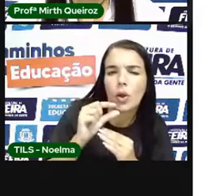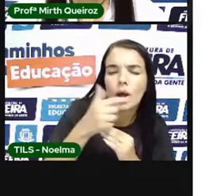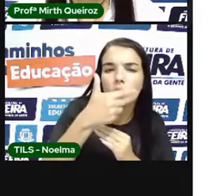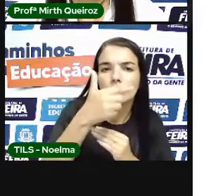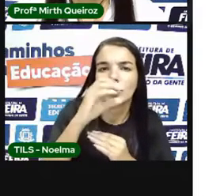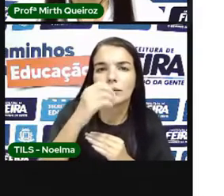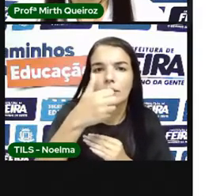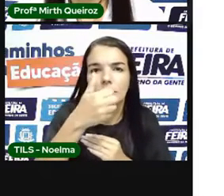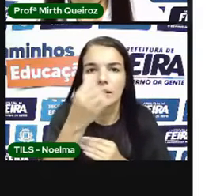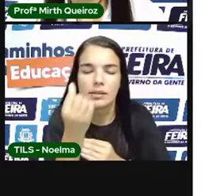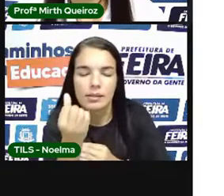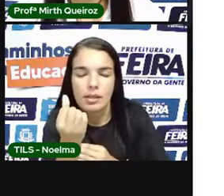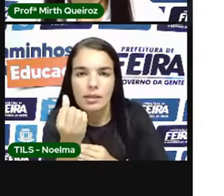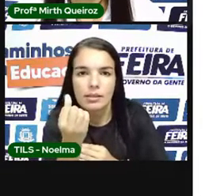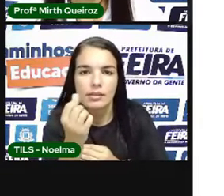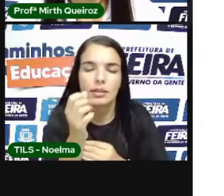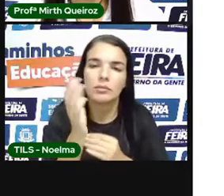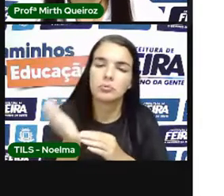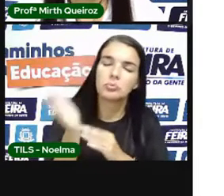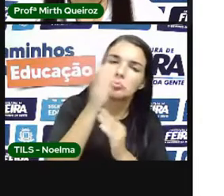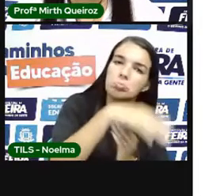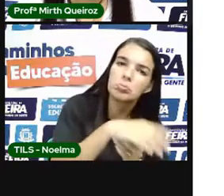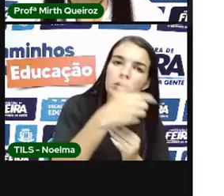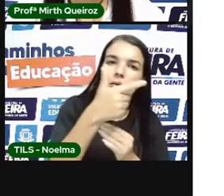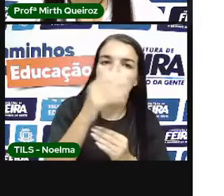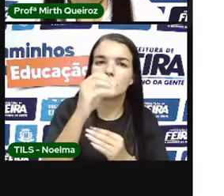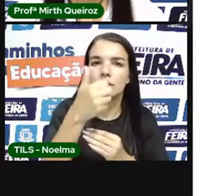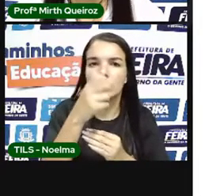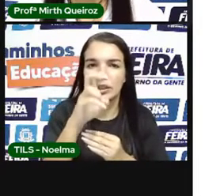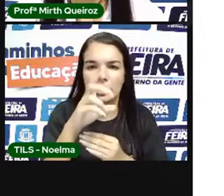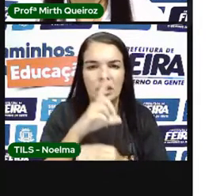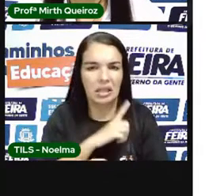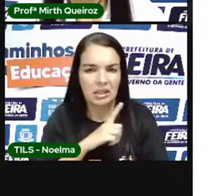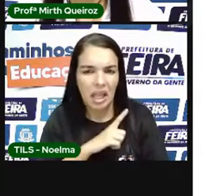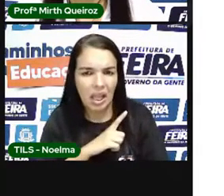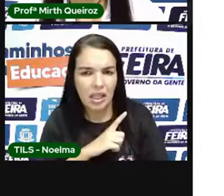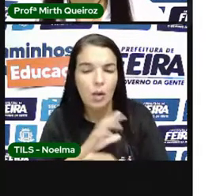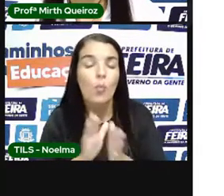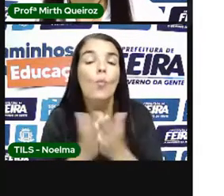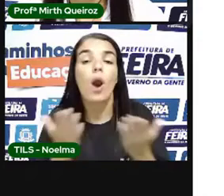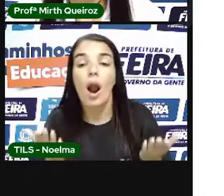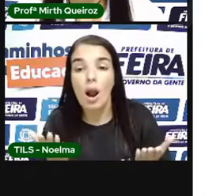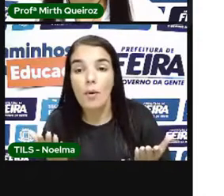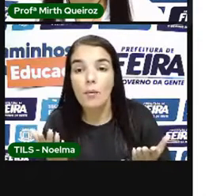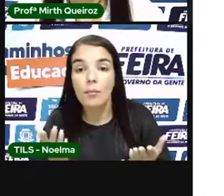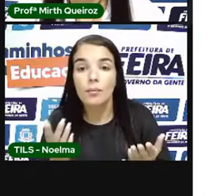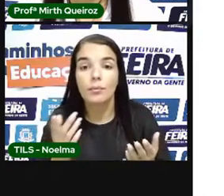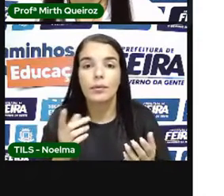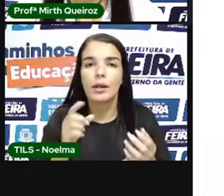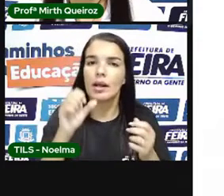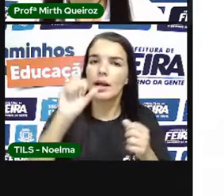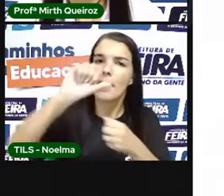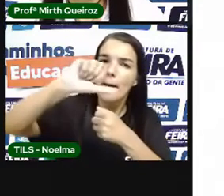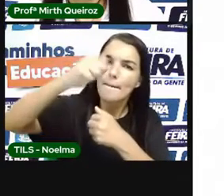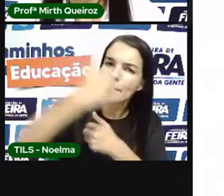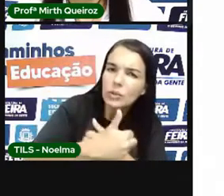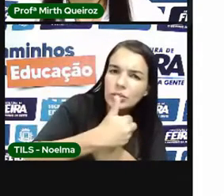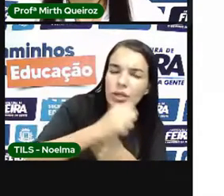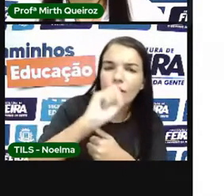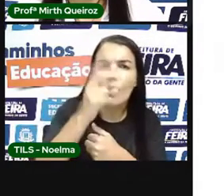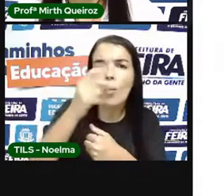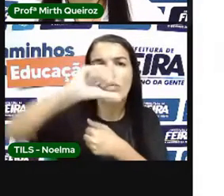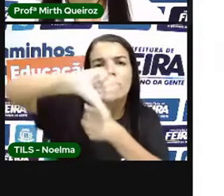2016 Do que 2015 Existe? Quais? Isso é positivo Ou